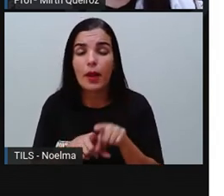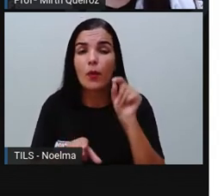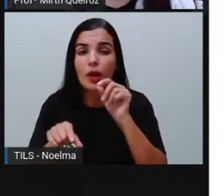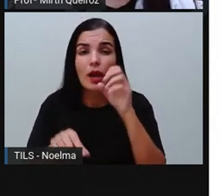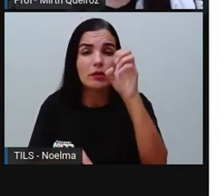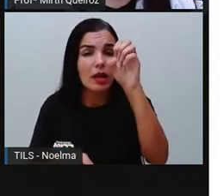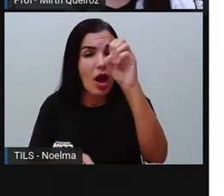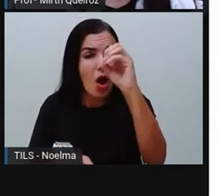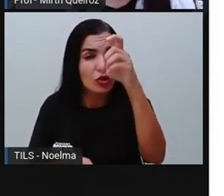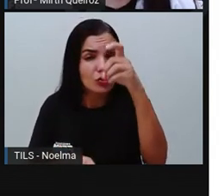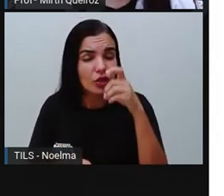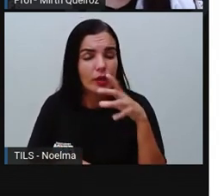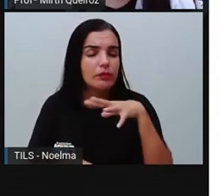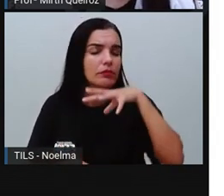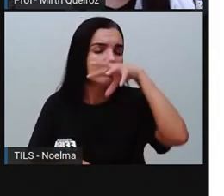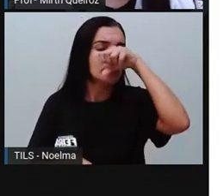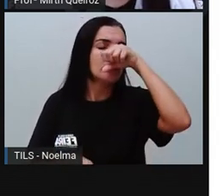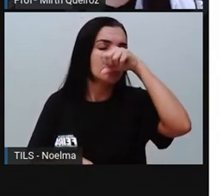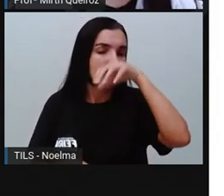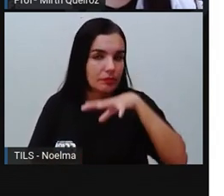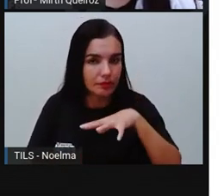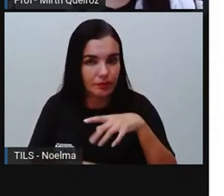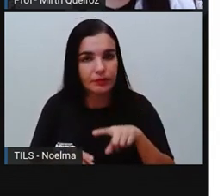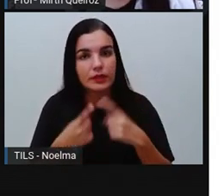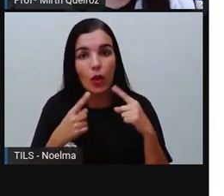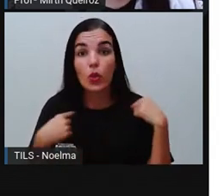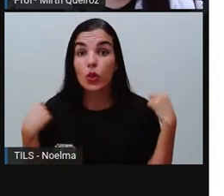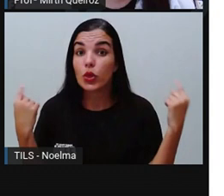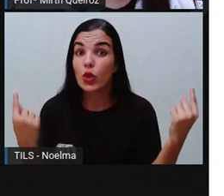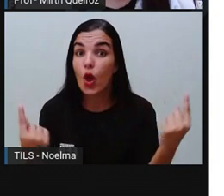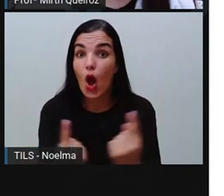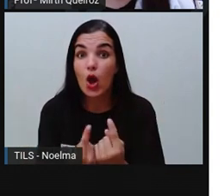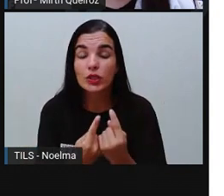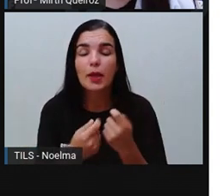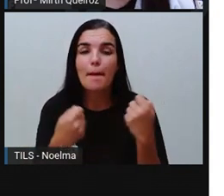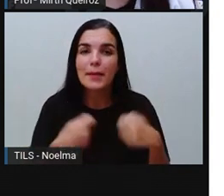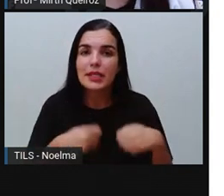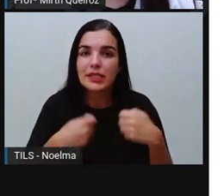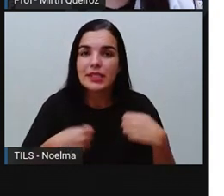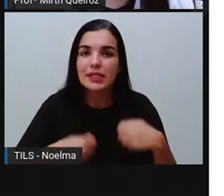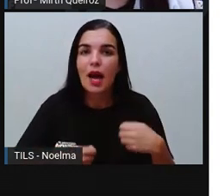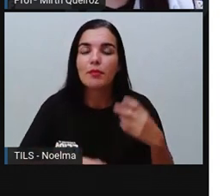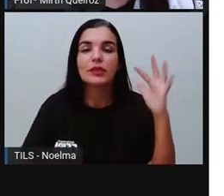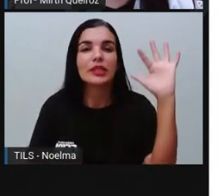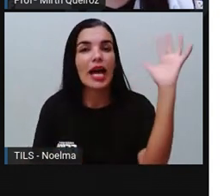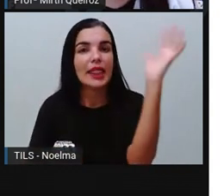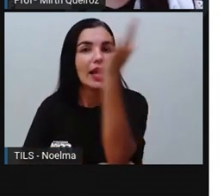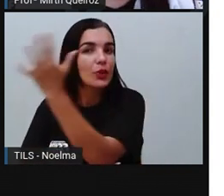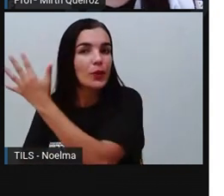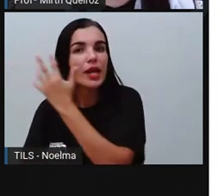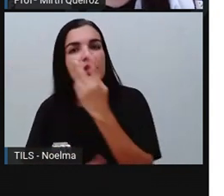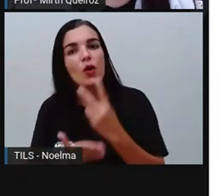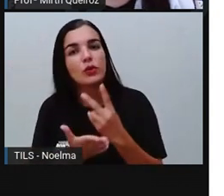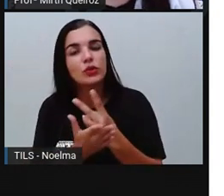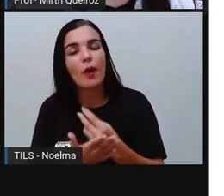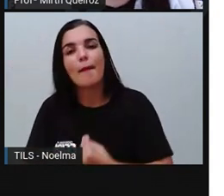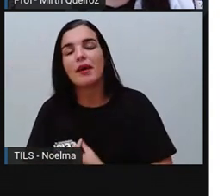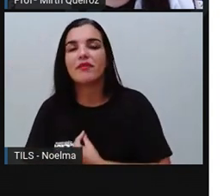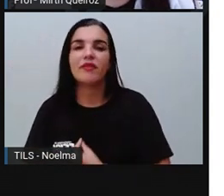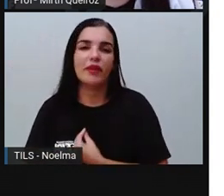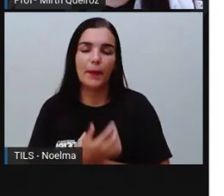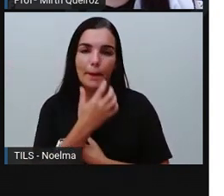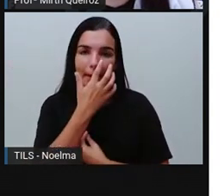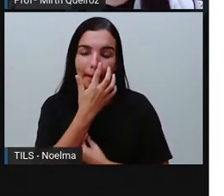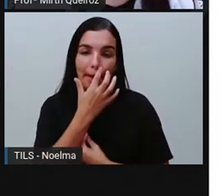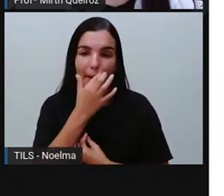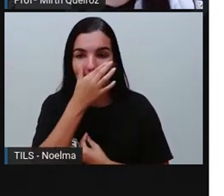Então, nós precisamos da natureza, né? A gente precisa muito da natureza para que a gente possa sobreviver. Então, não